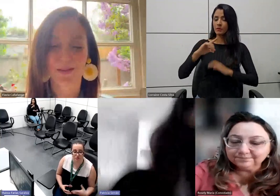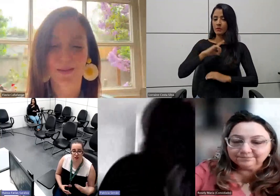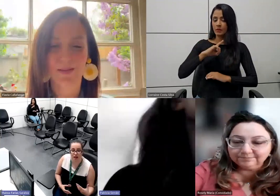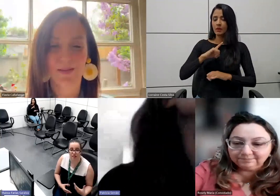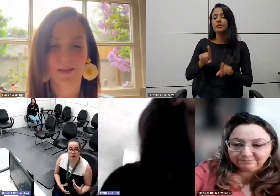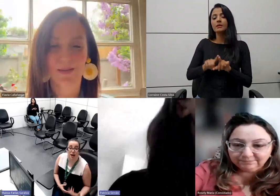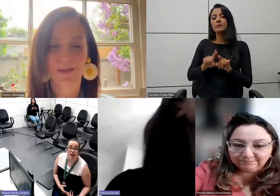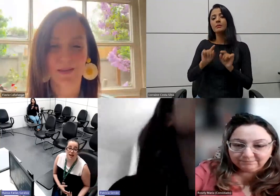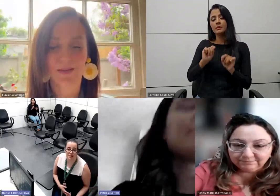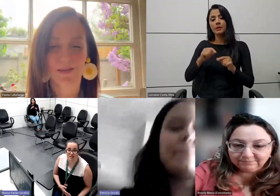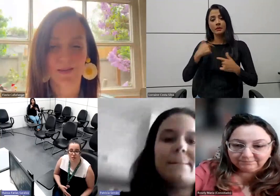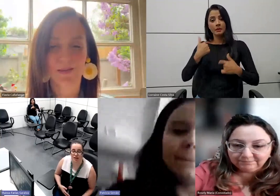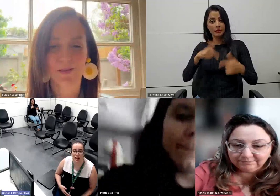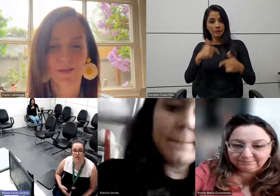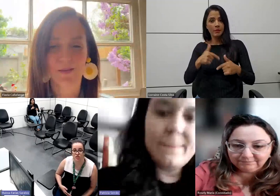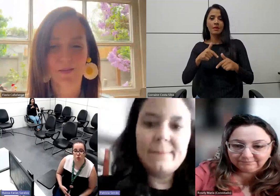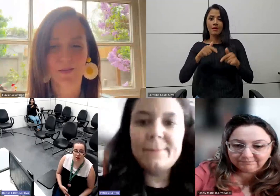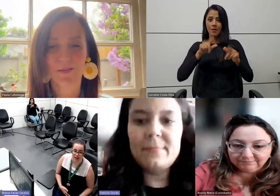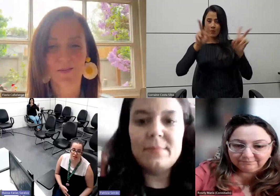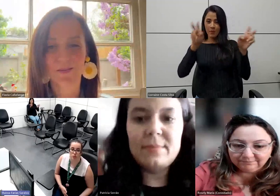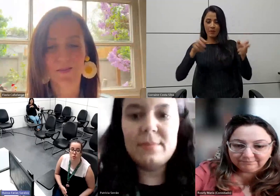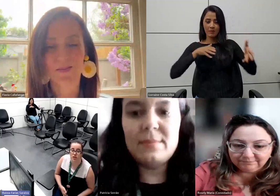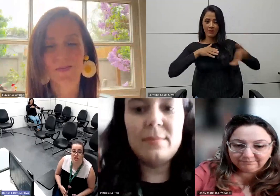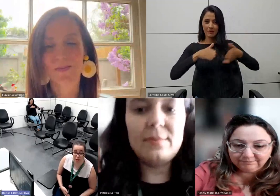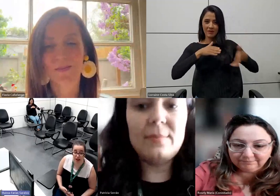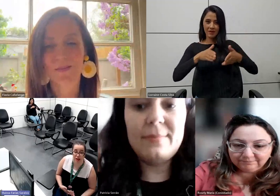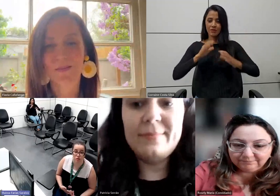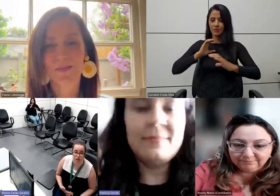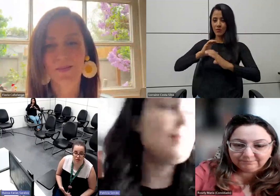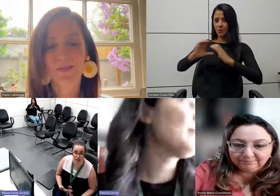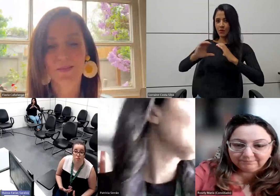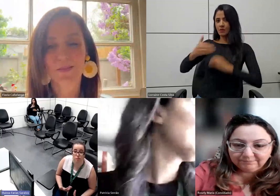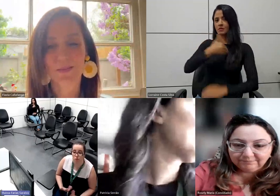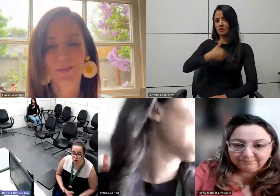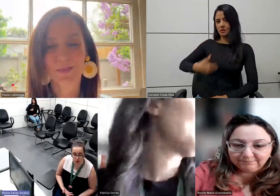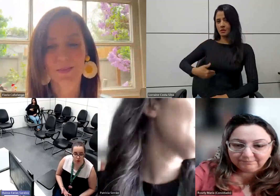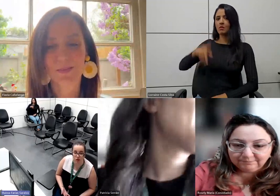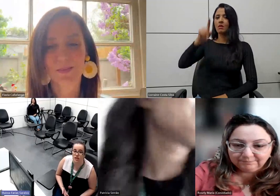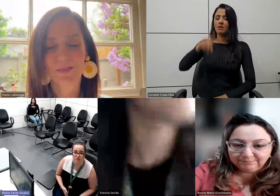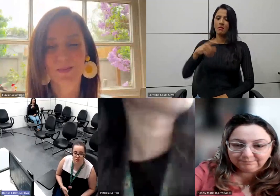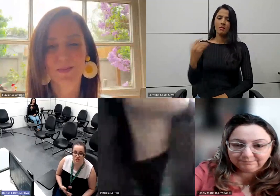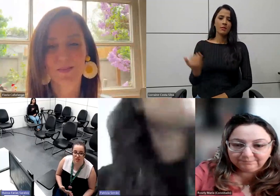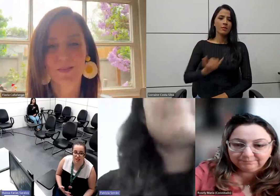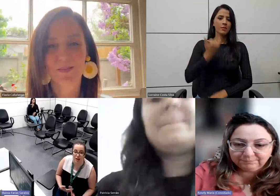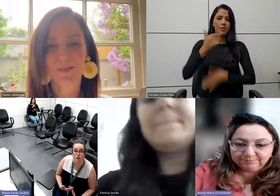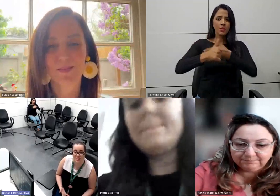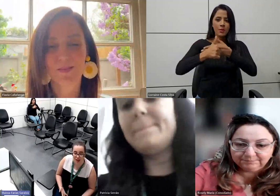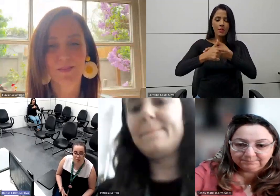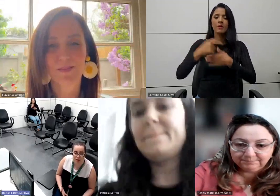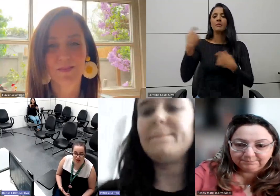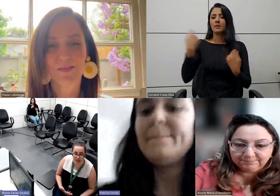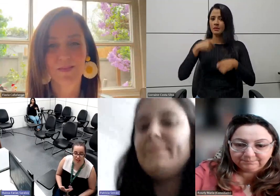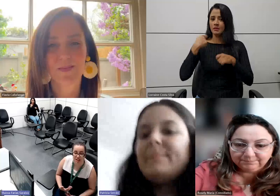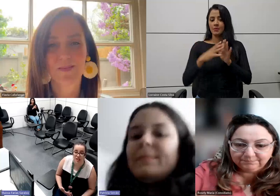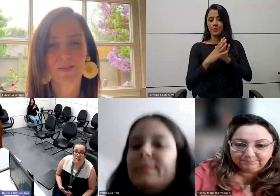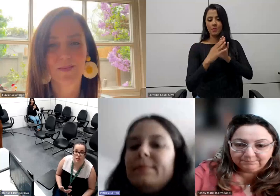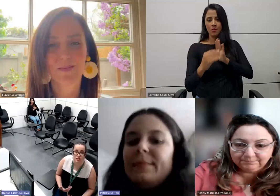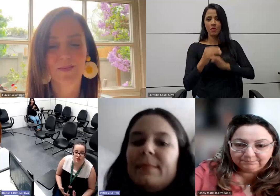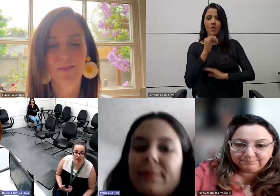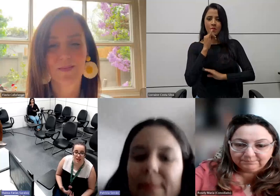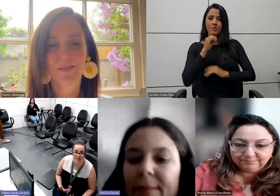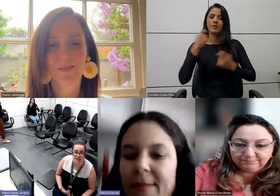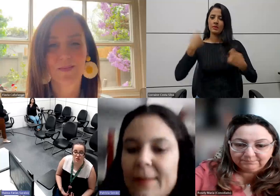trabalhar a acessibilidade na comunicação pública também é um dever muito importante, a gente tem que dar o exemplo, né?